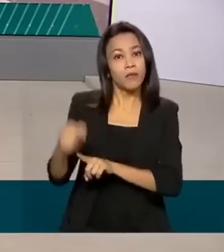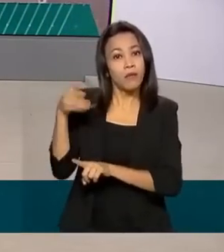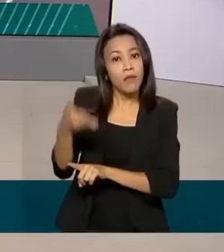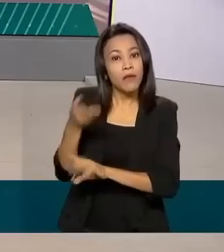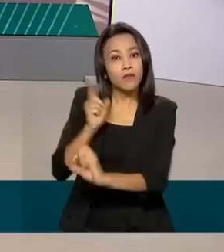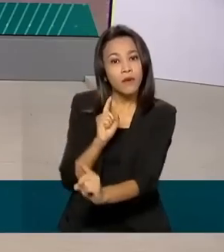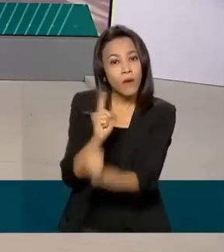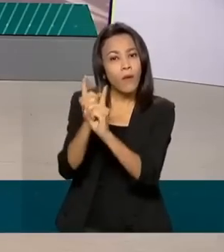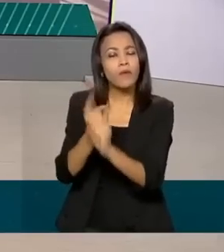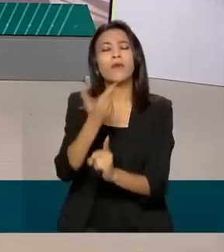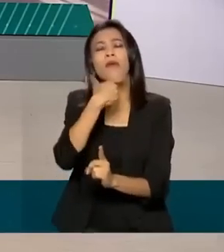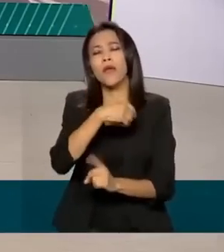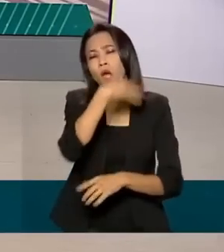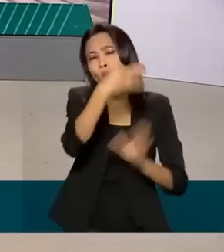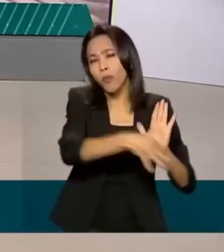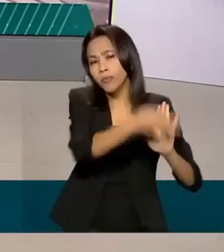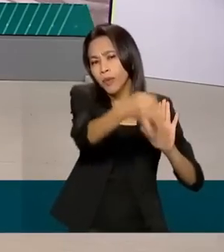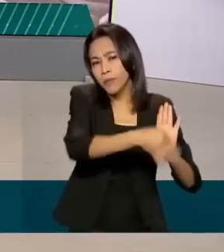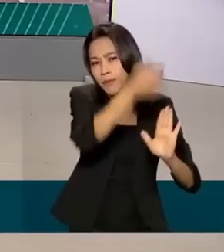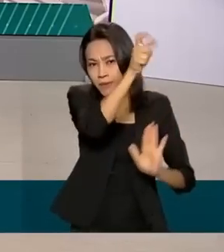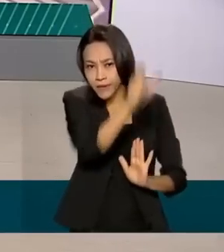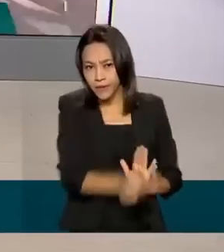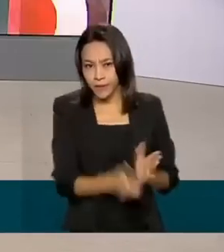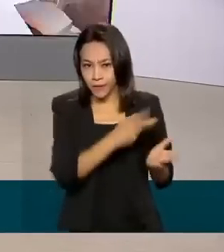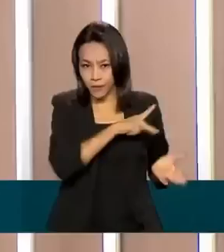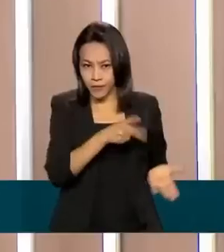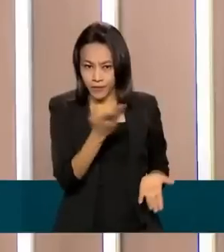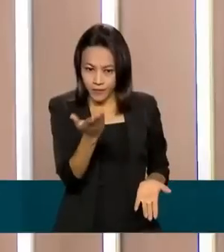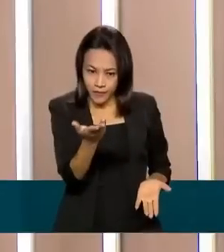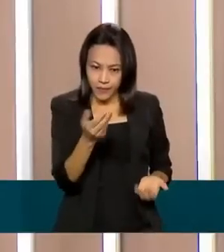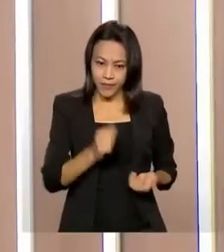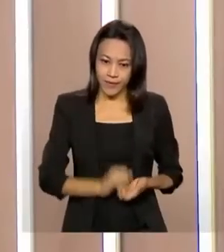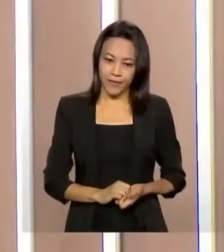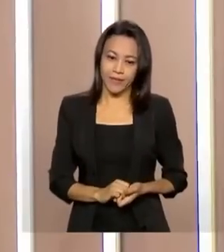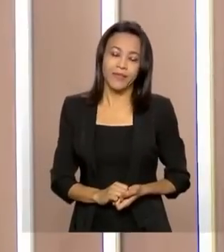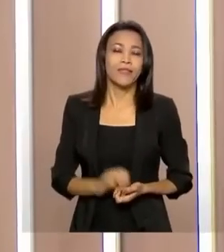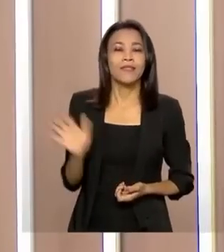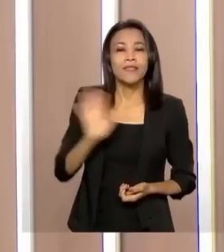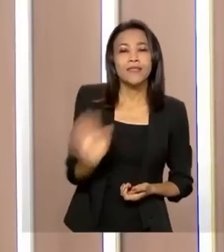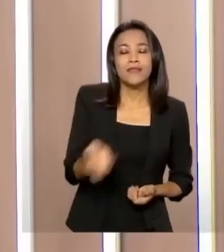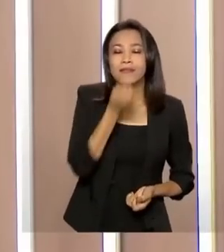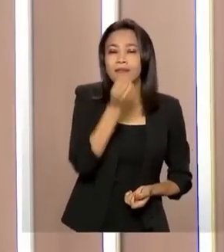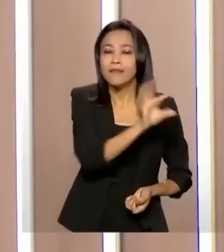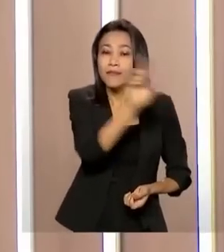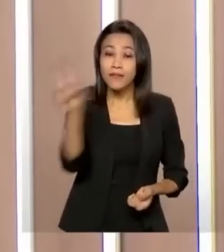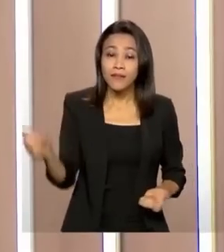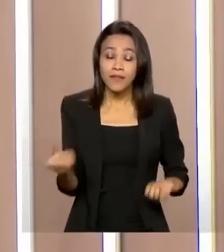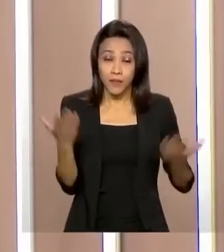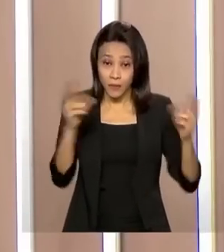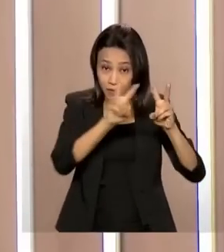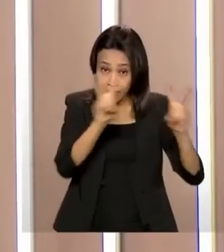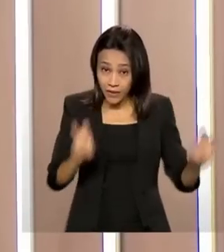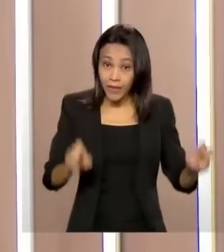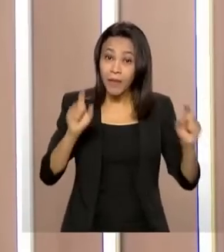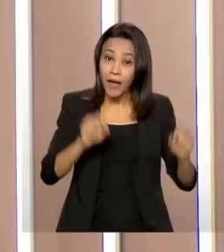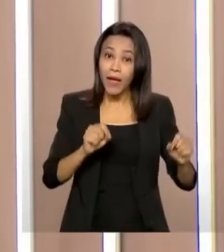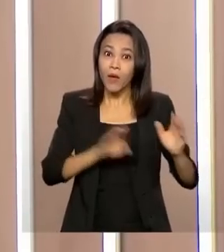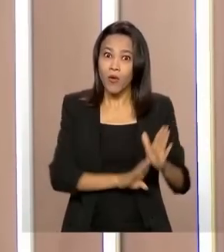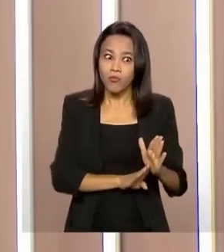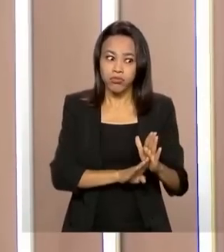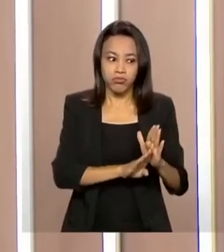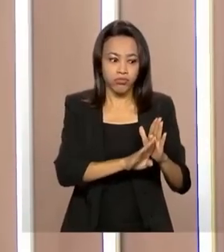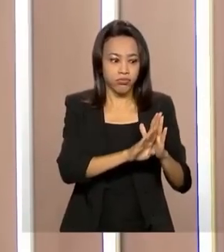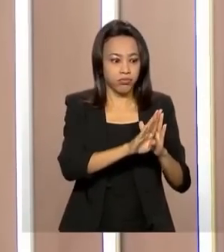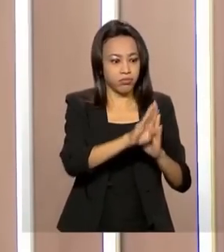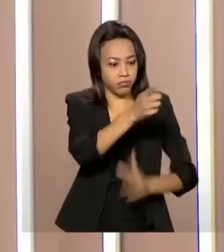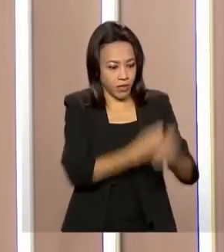quem analisa esse assunto é Ricardo Caldas. Olá, bom dia a todos. O nosso tema de hoje é o crescimento da economia brasileira